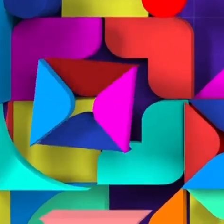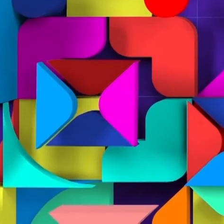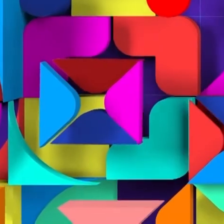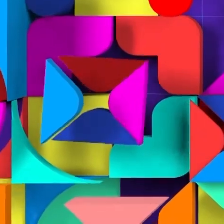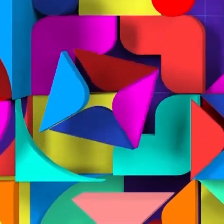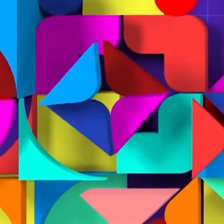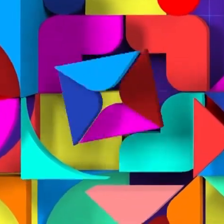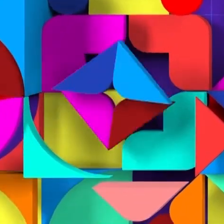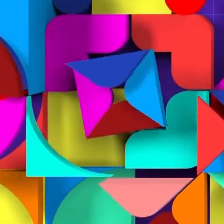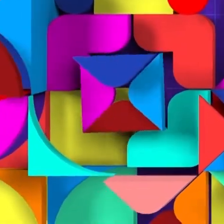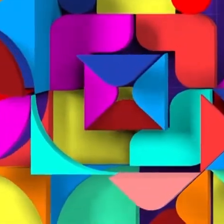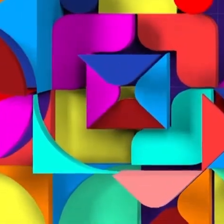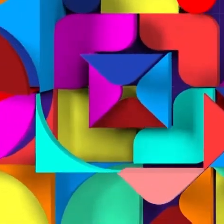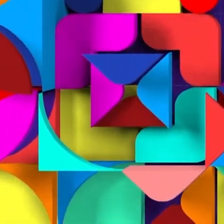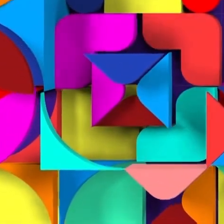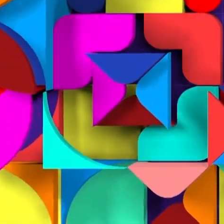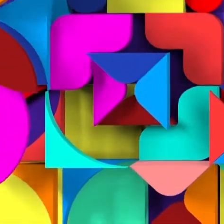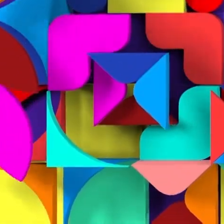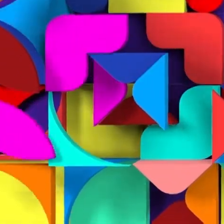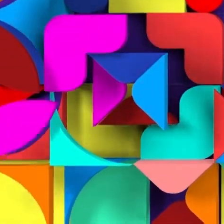Consciência humana.